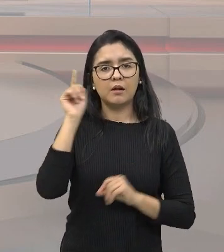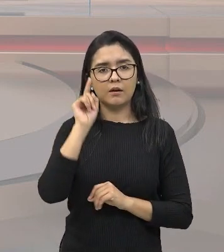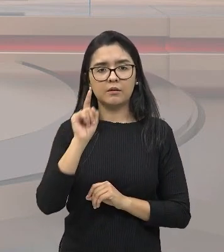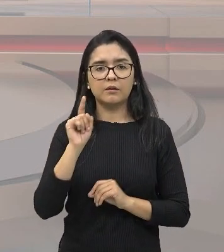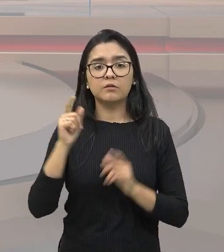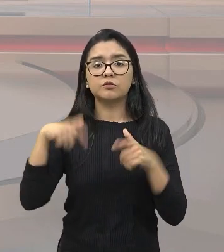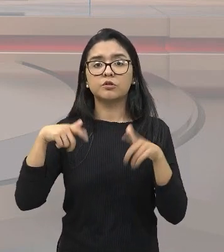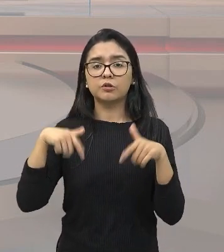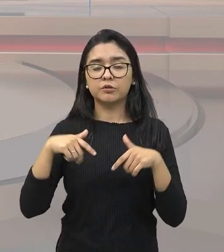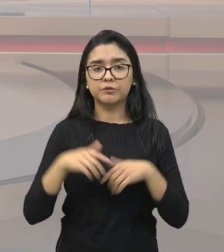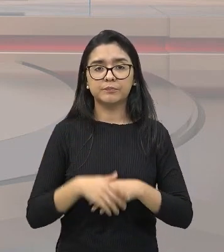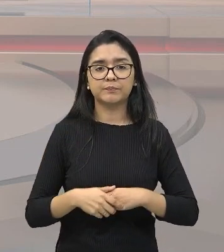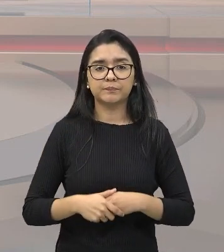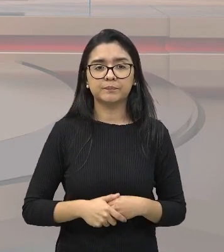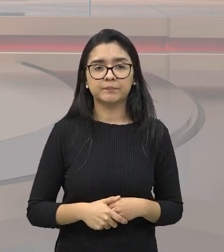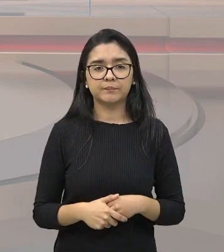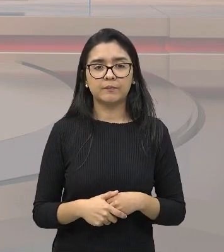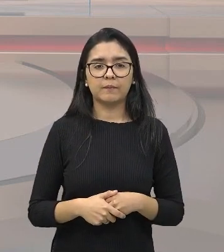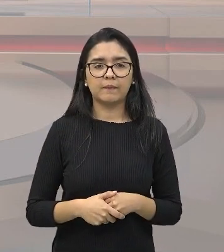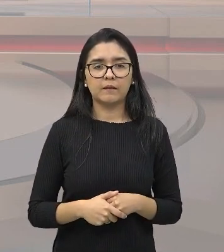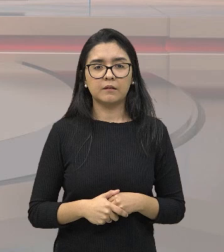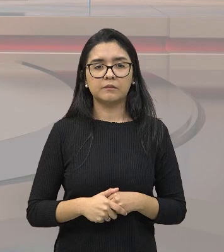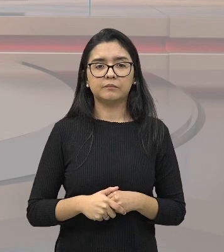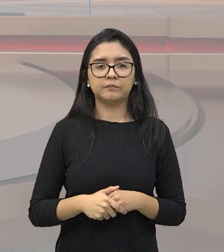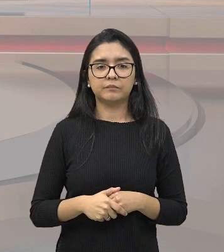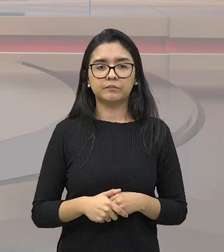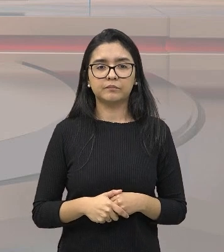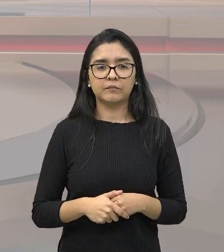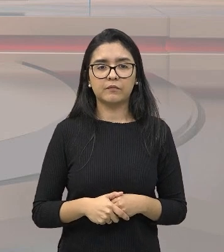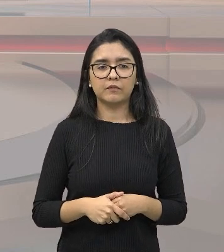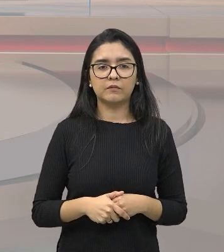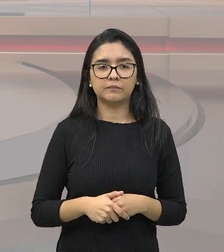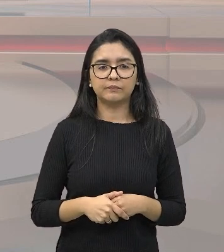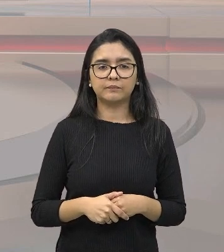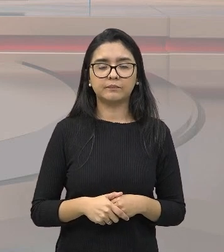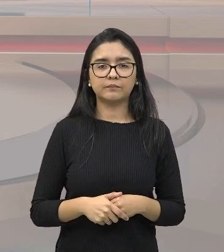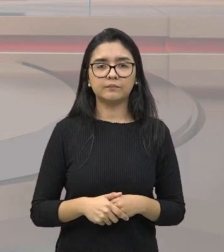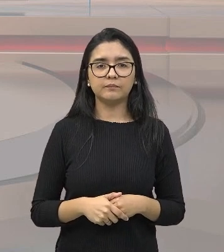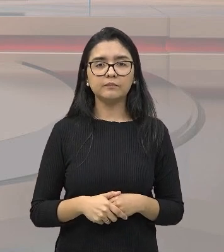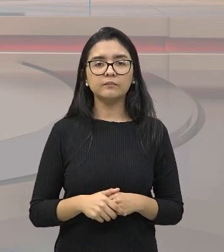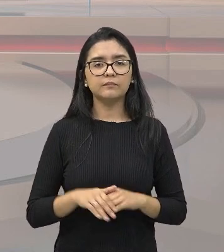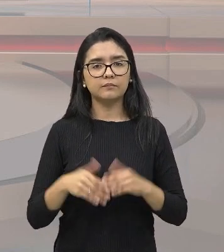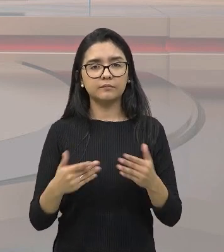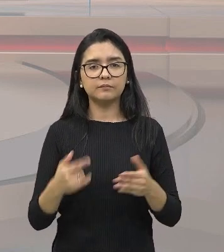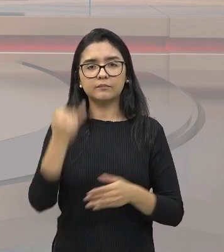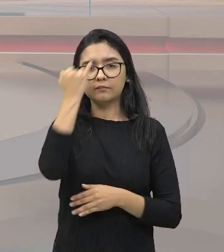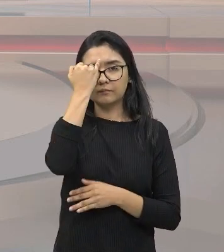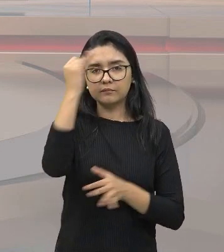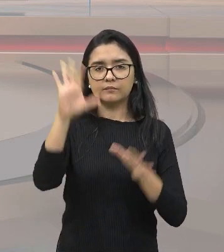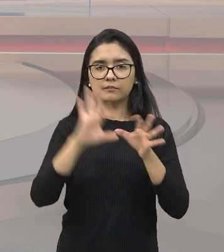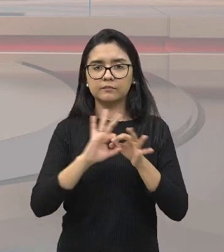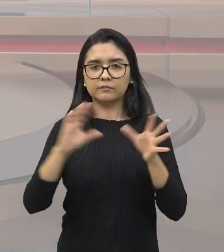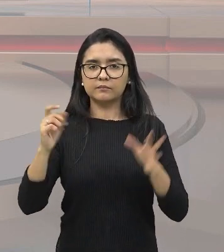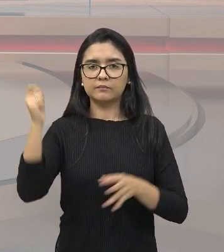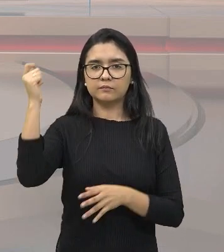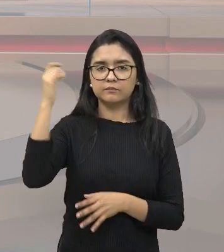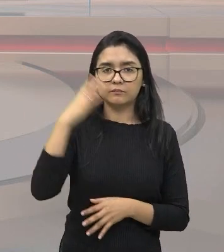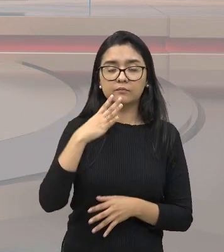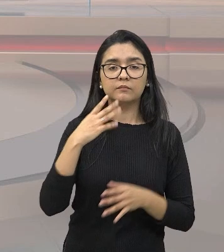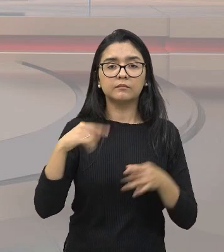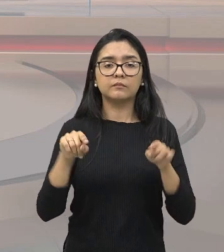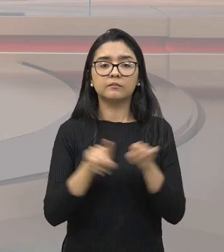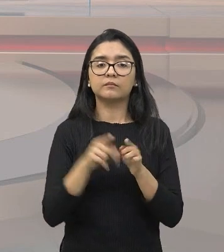de onde? Da questão do iluminismo, das ideias iluministas, das ideias liberais também, ou seja, a